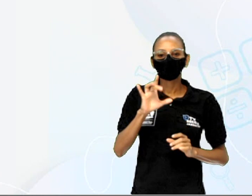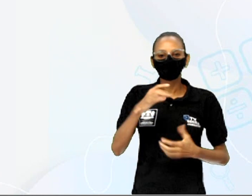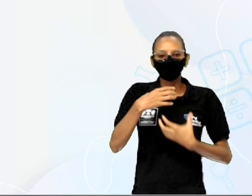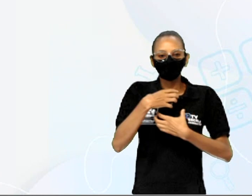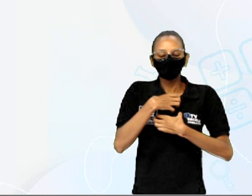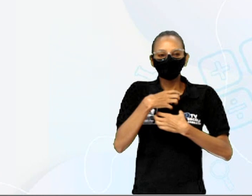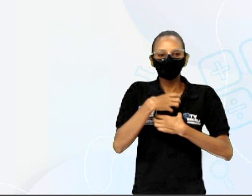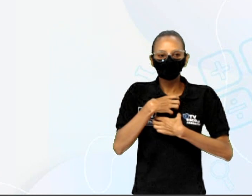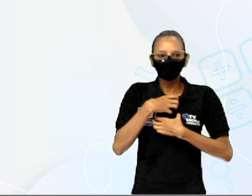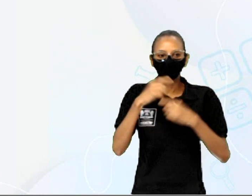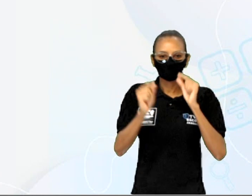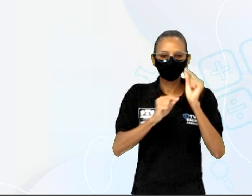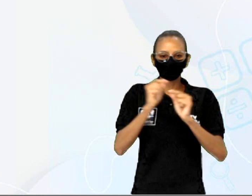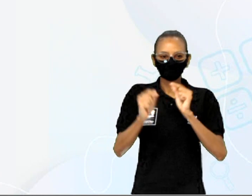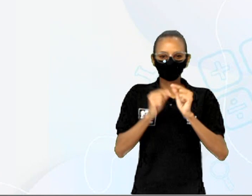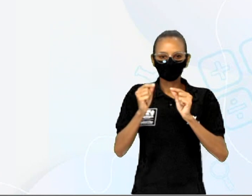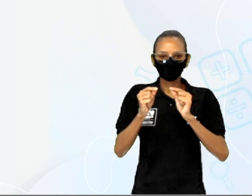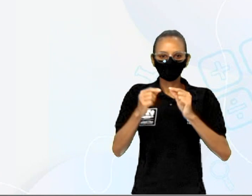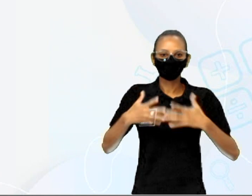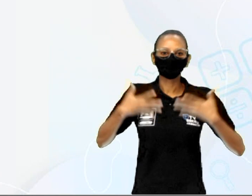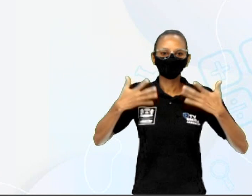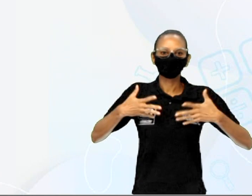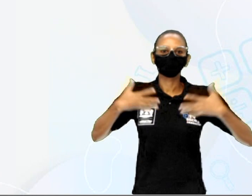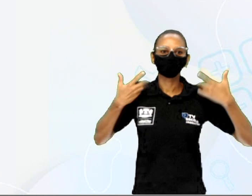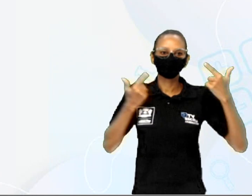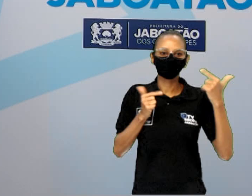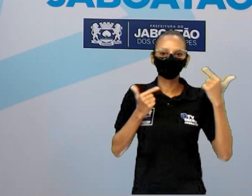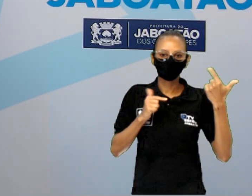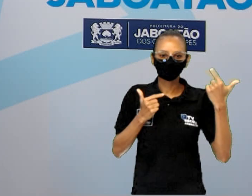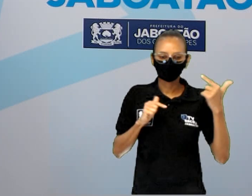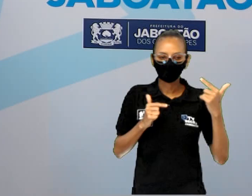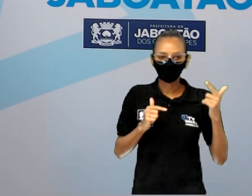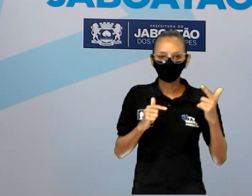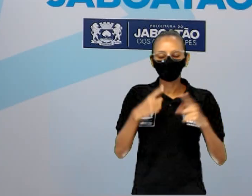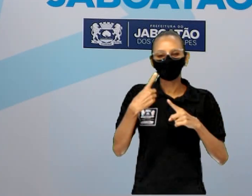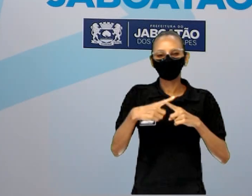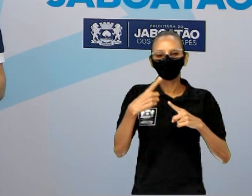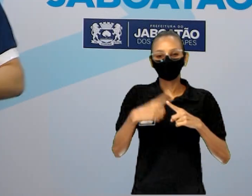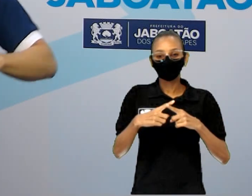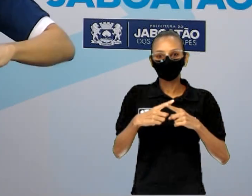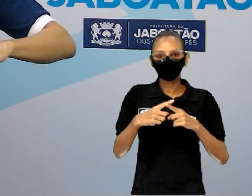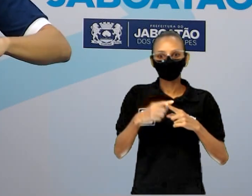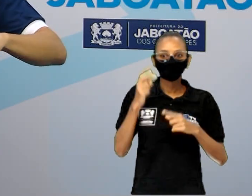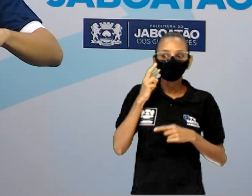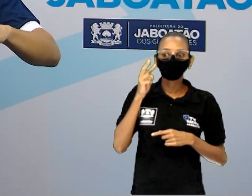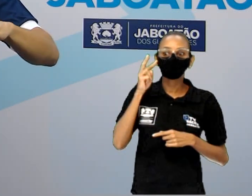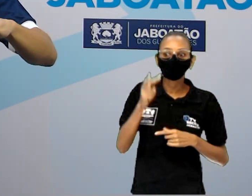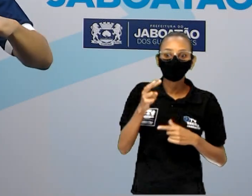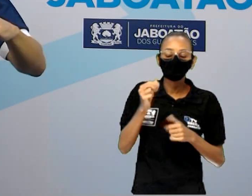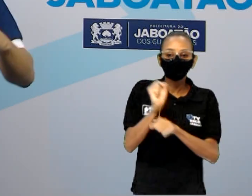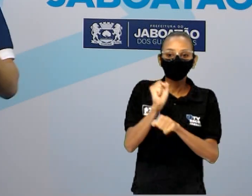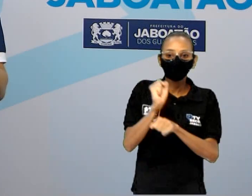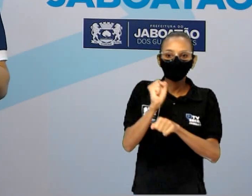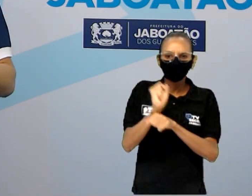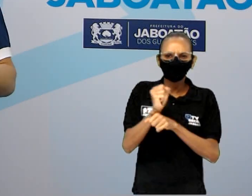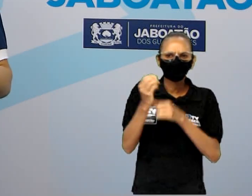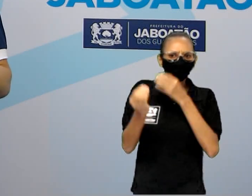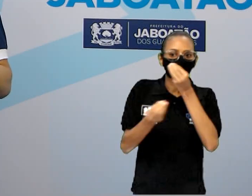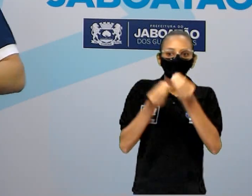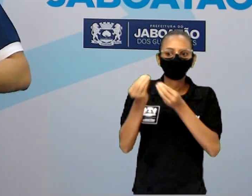efeito aqui é o efeito de humor. A gente acaba sendo levado para uma quebra de expectativa. Então, a gente esperava que tudo aquilo ali